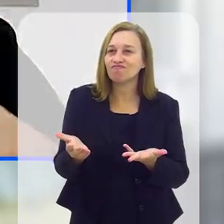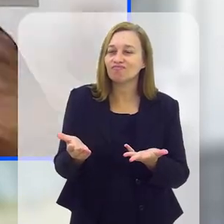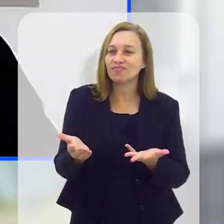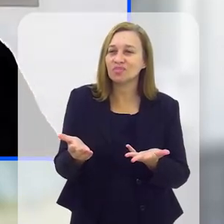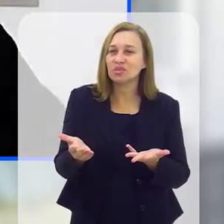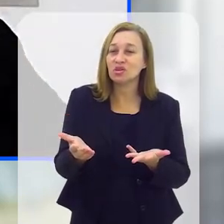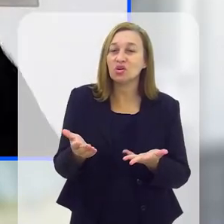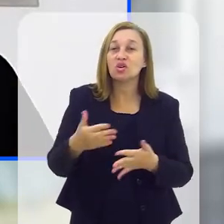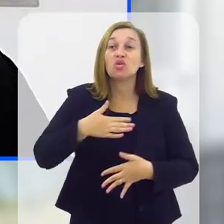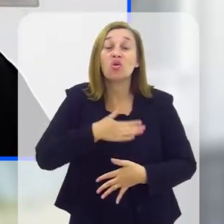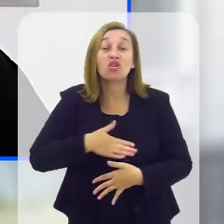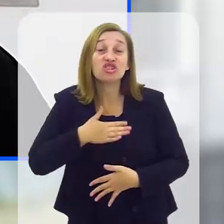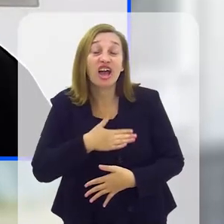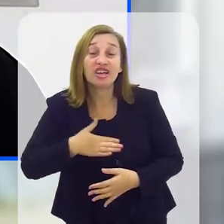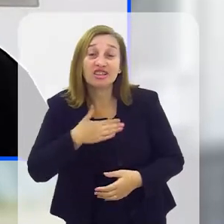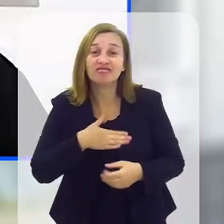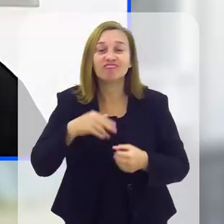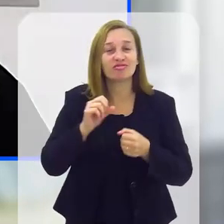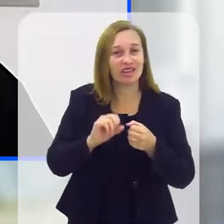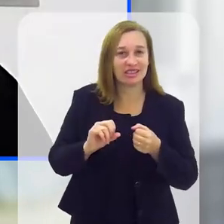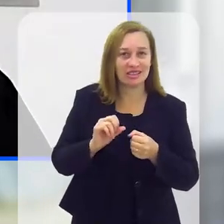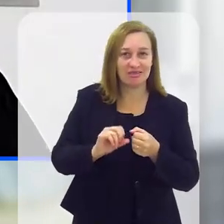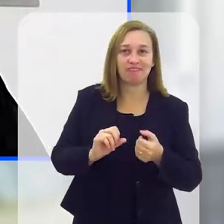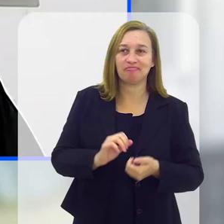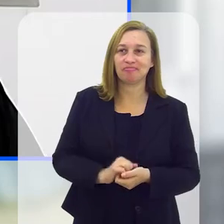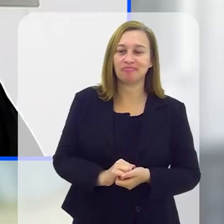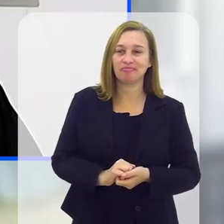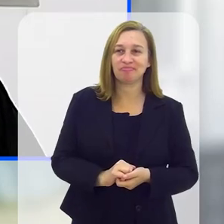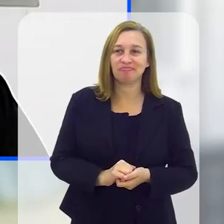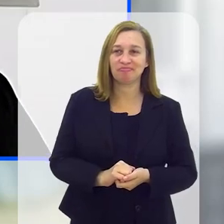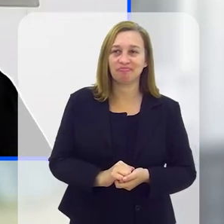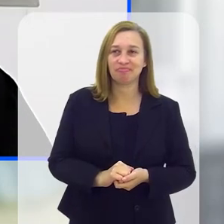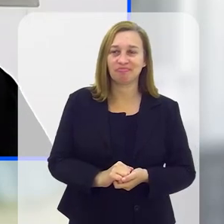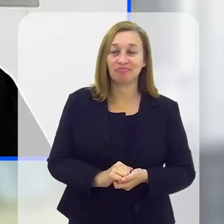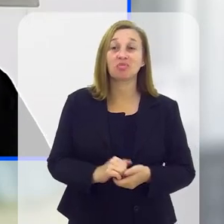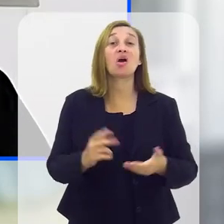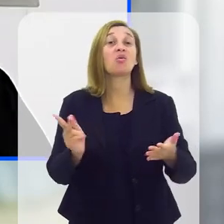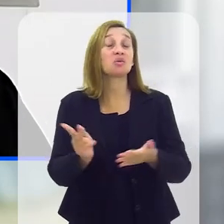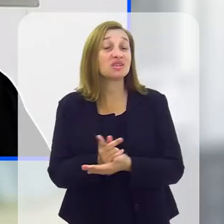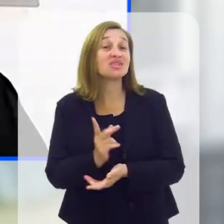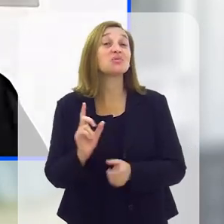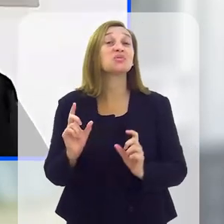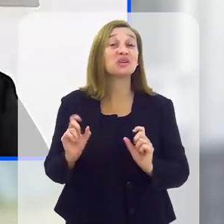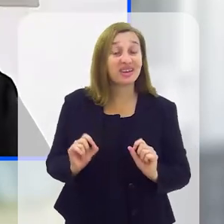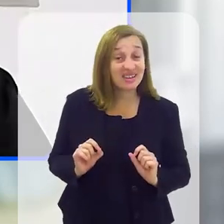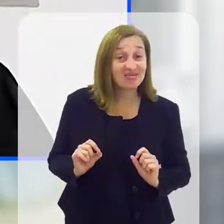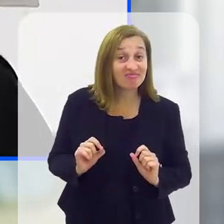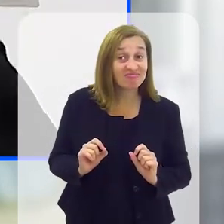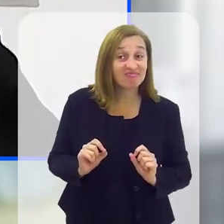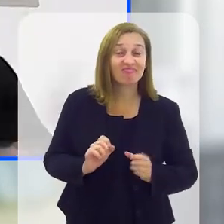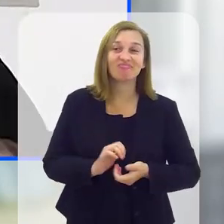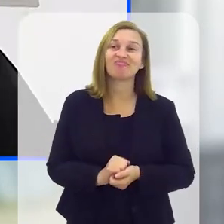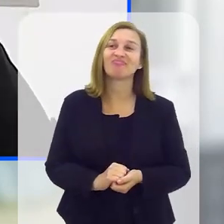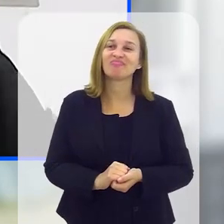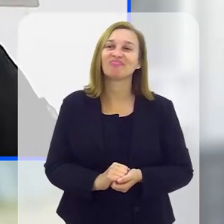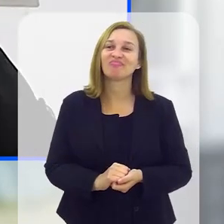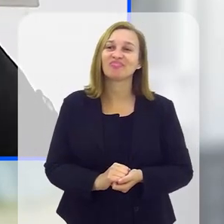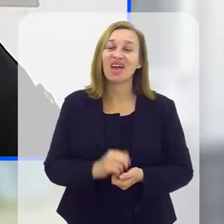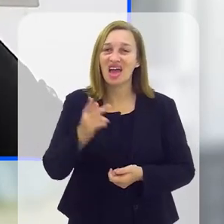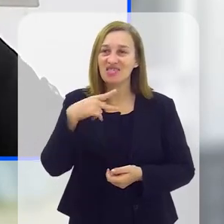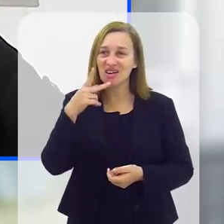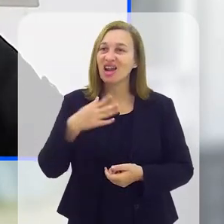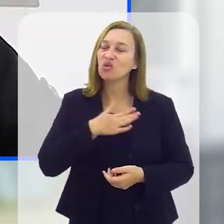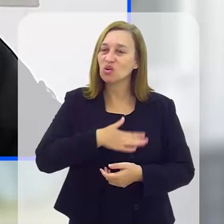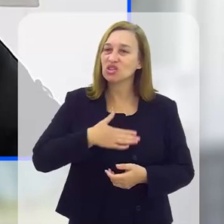que eles gostariam de fazer. E aí, o que que acontece? Eles